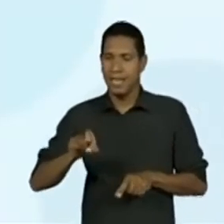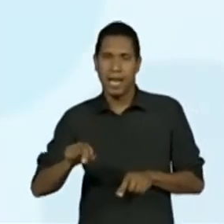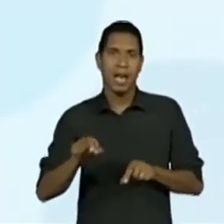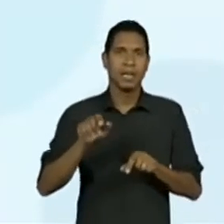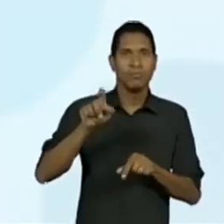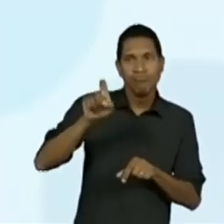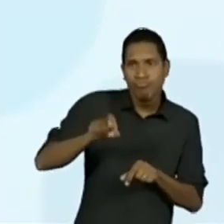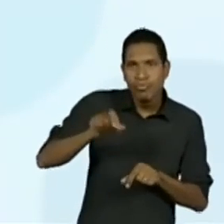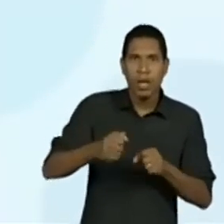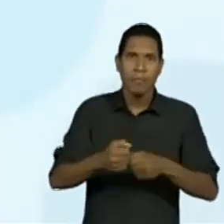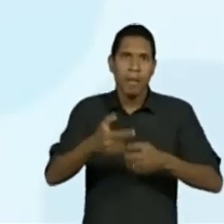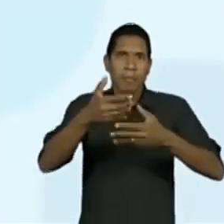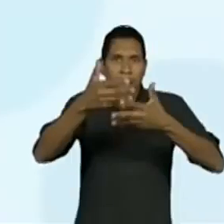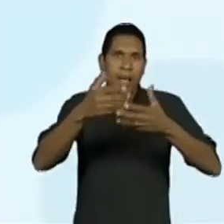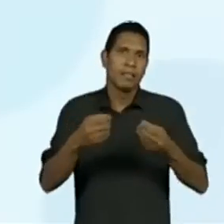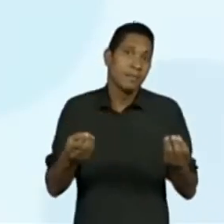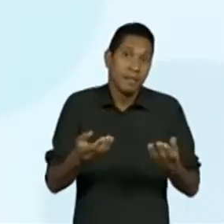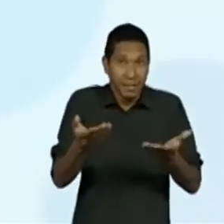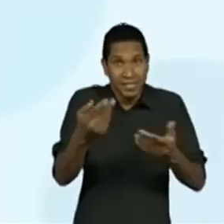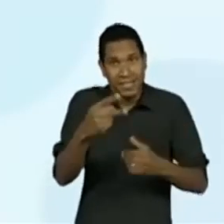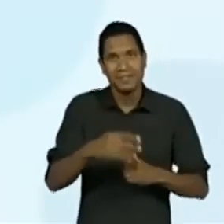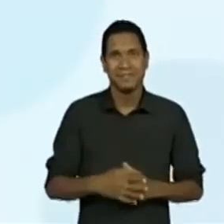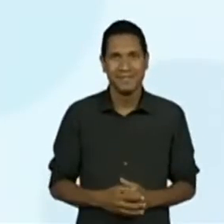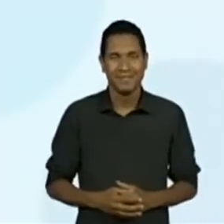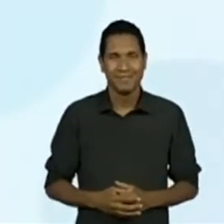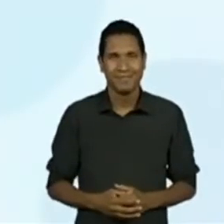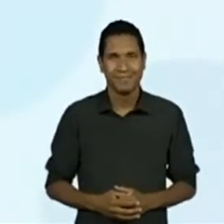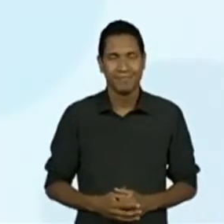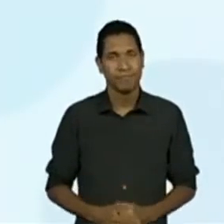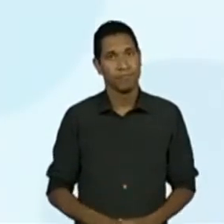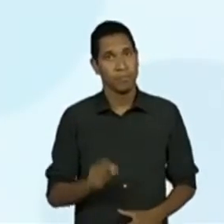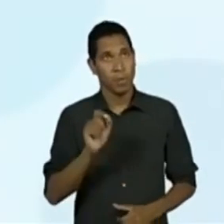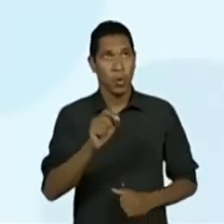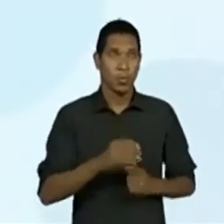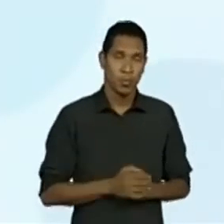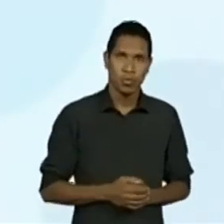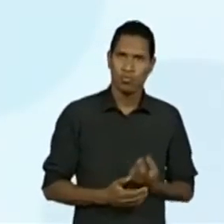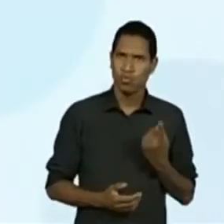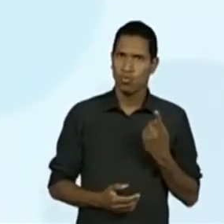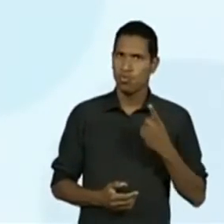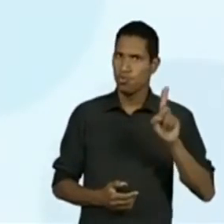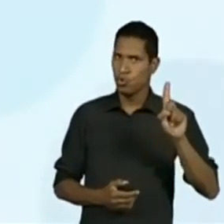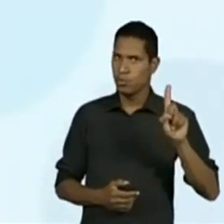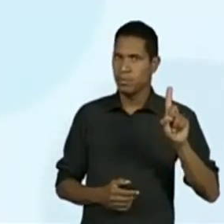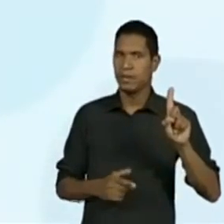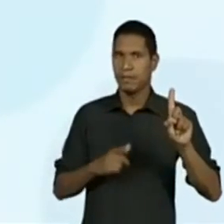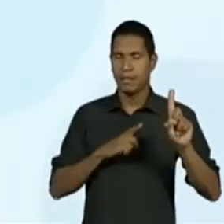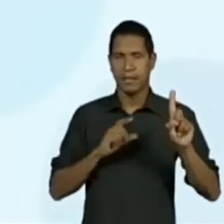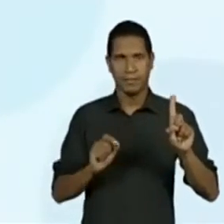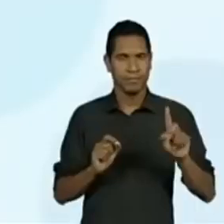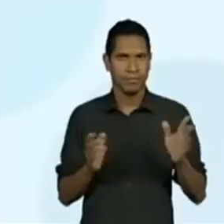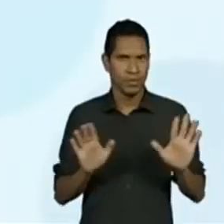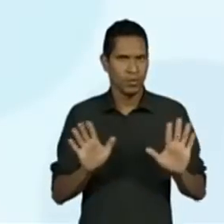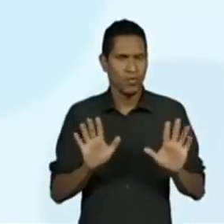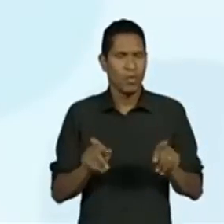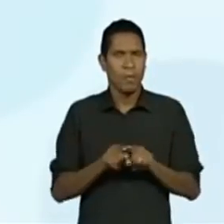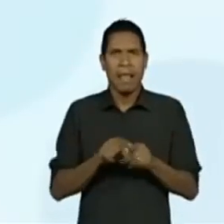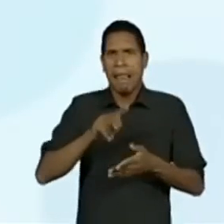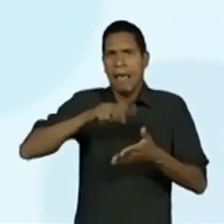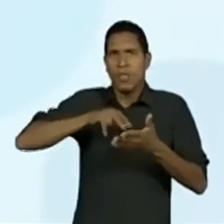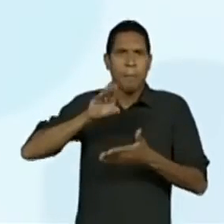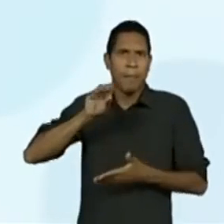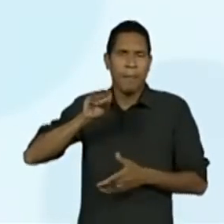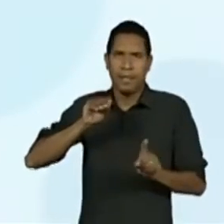a nossa tela, última tela. Itens... Gente, eu não vou fazer a leitura, vou passar devagarinho.